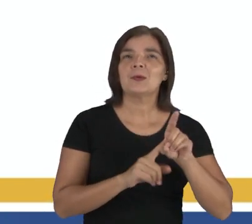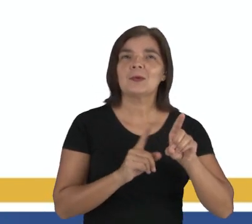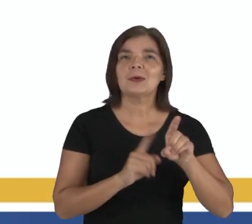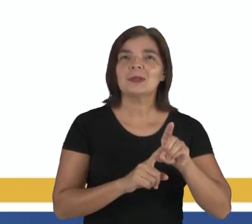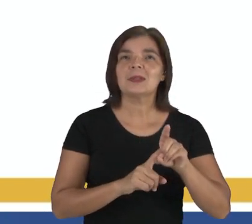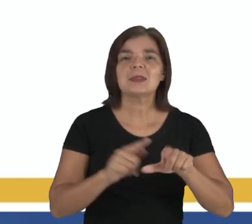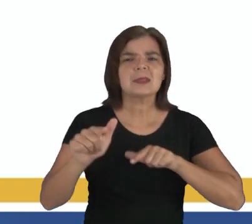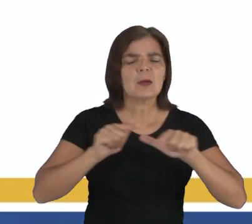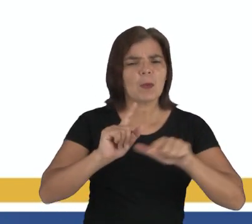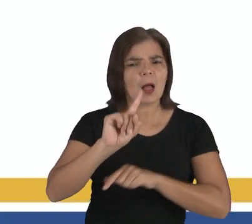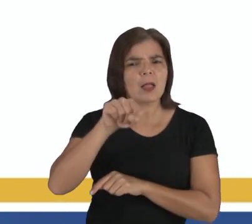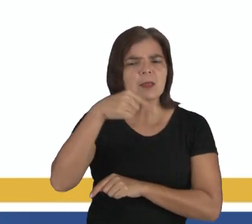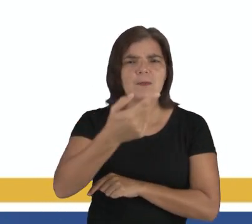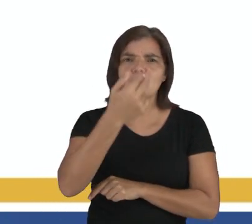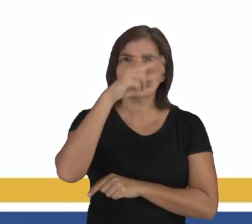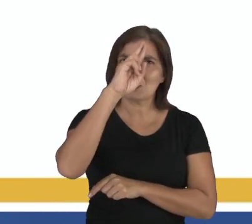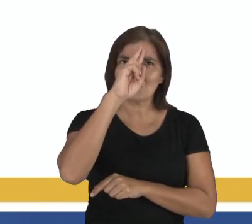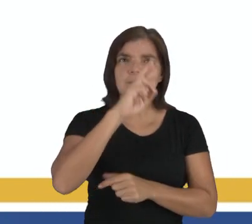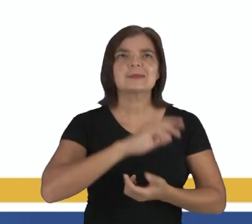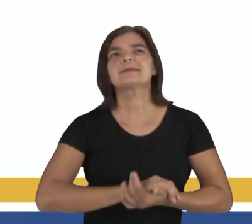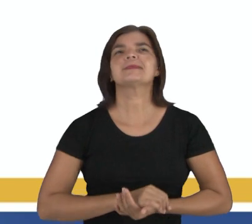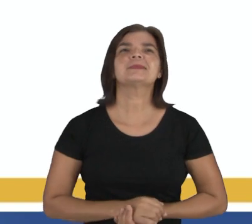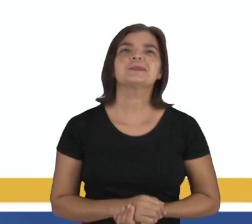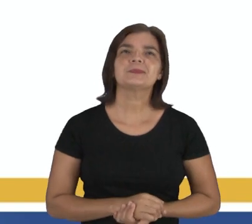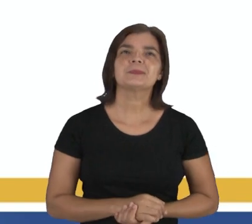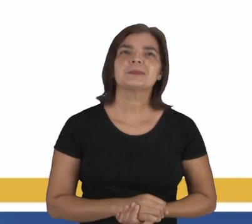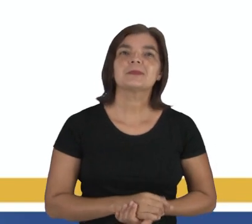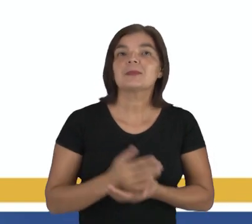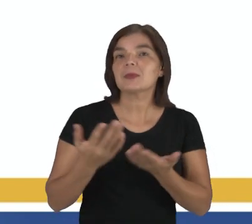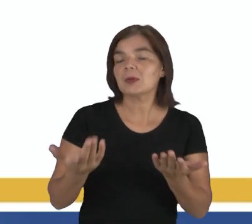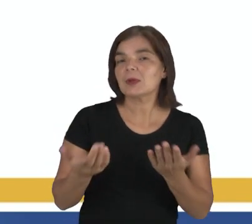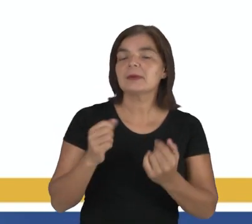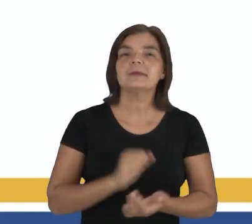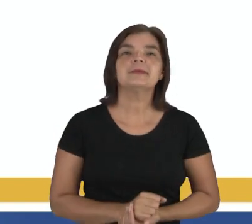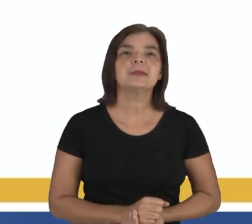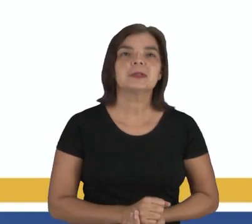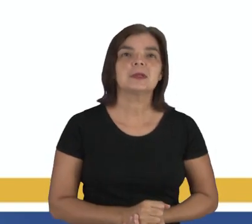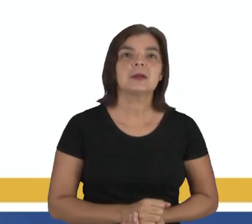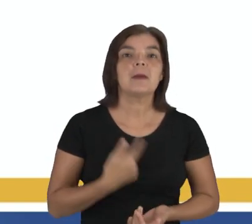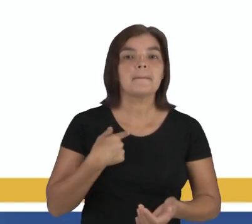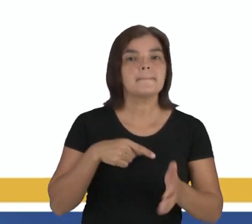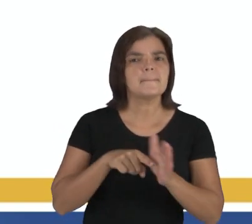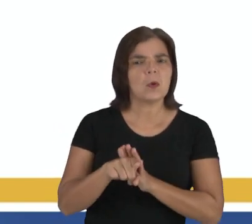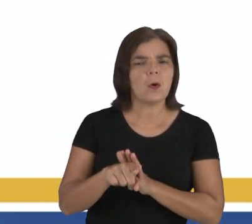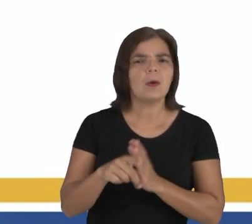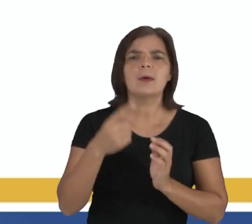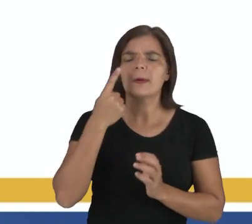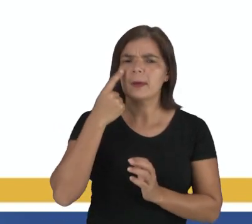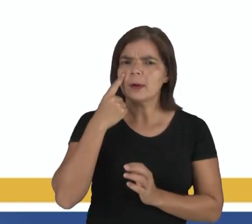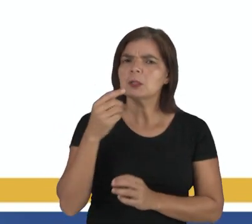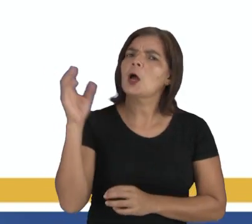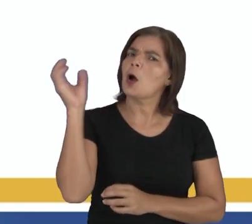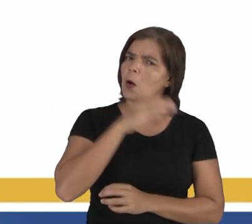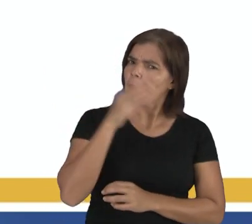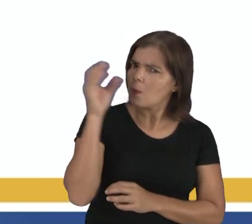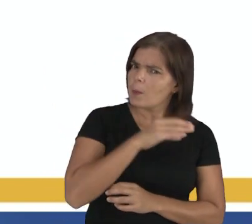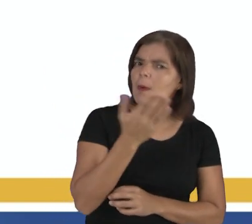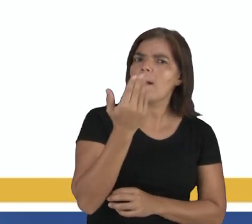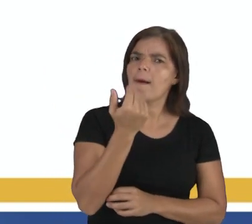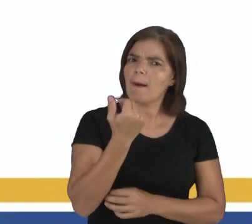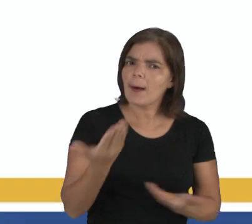Vamos ver, né? D, trabalhar depois do almoço. Gente, primeiro, ele pergunta, ele diz, olha, você está comendo rápido